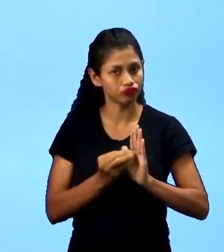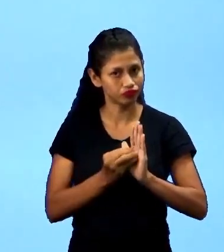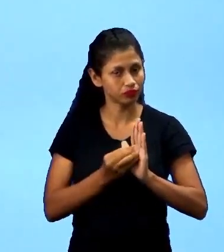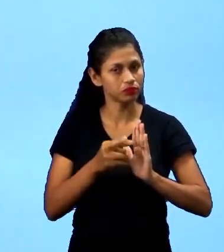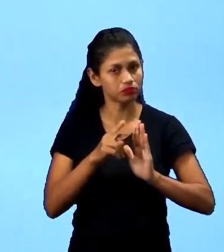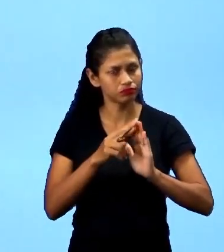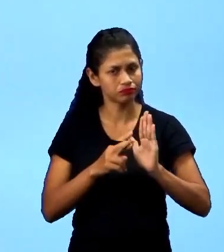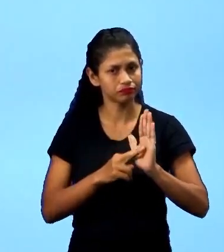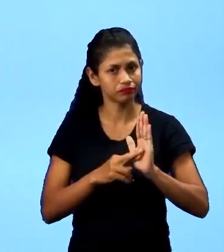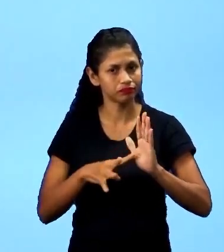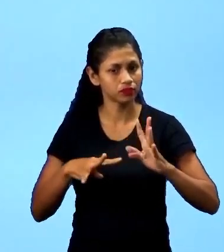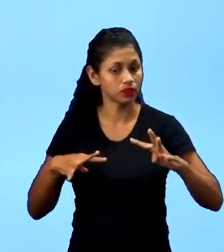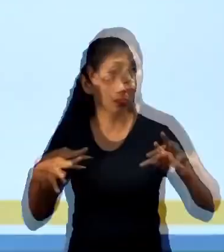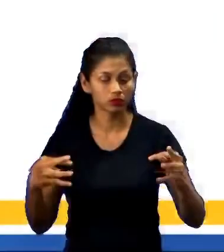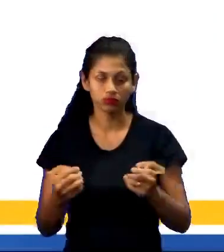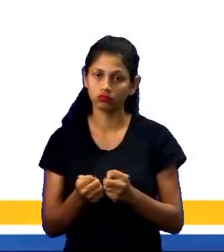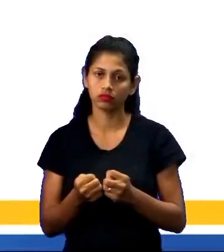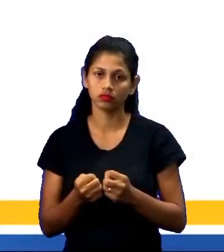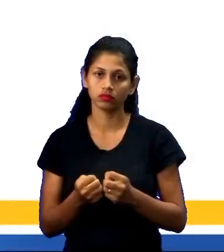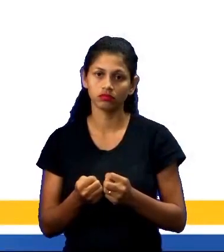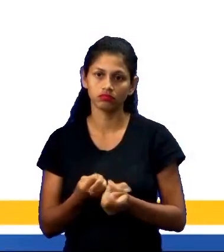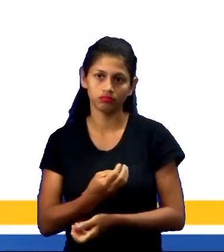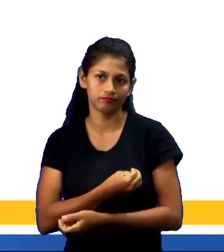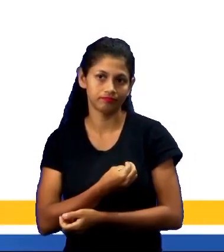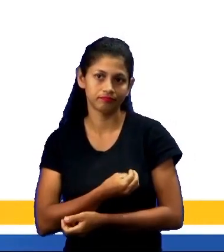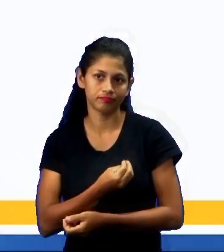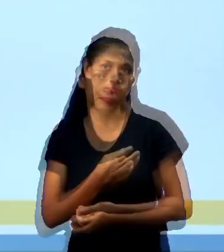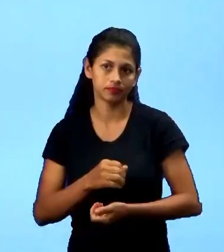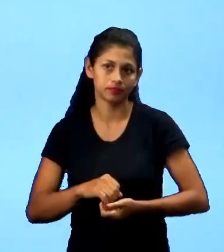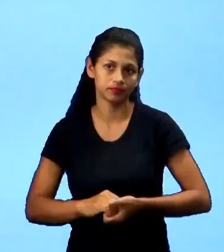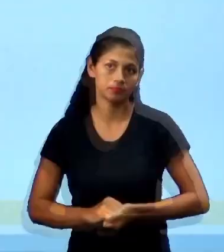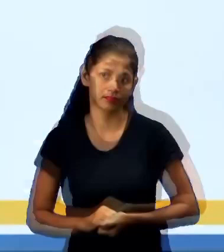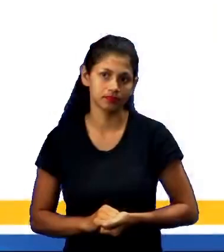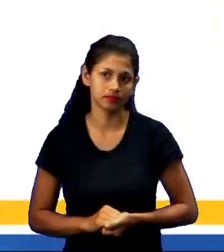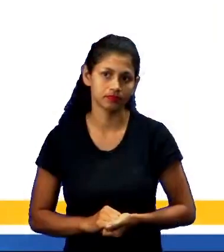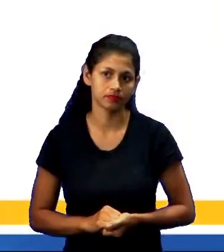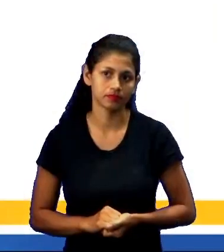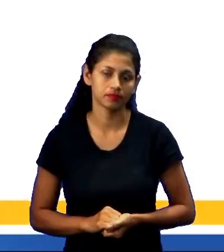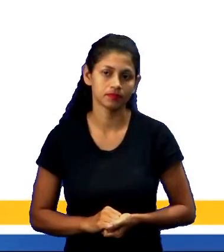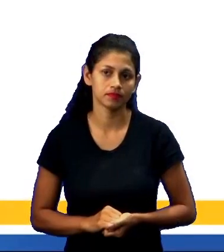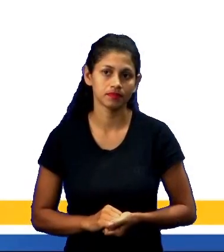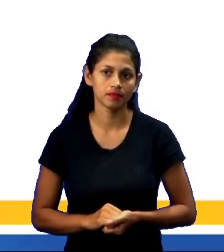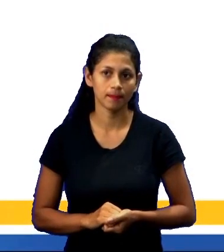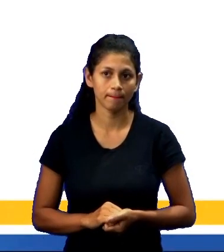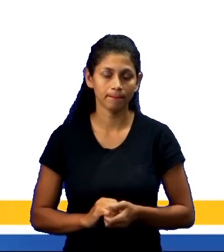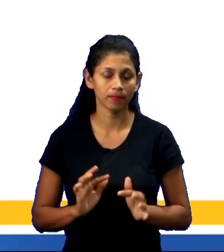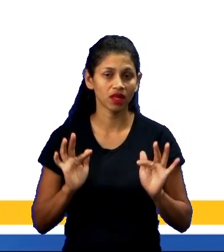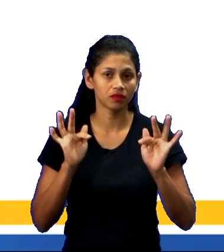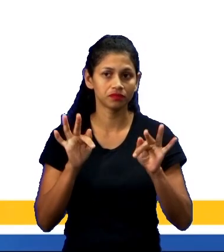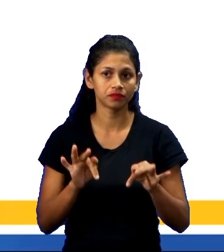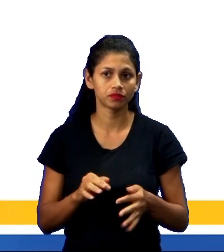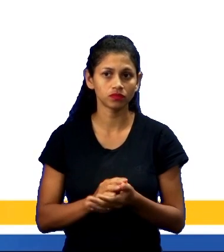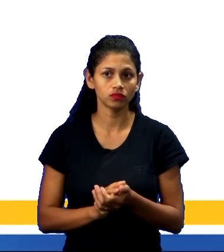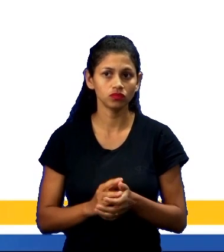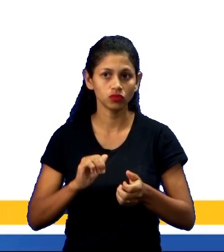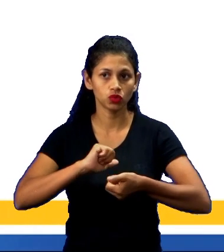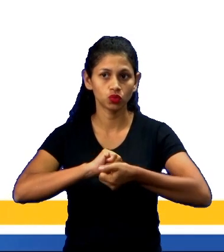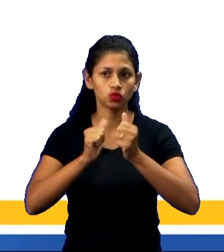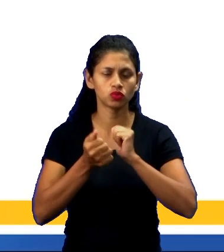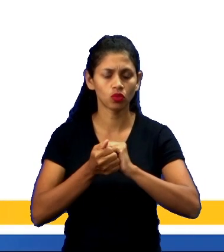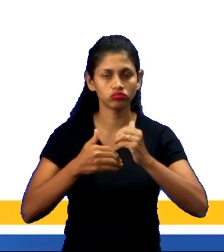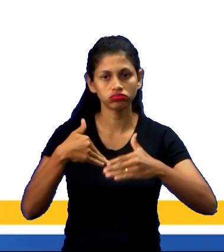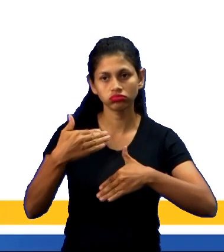unânime, tá? Em ambas modalidades coletivas e individuais. Tranquilo? Aqui, opa, deixa eu voltar. Por fim, o esporte, quando bem